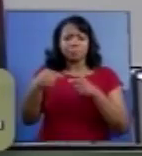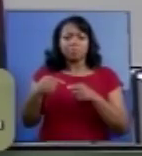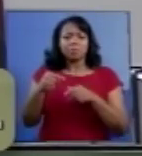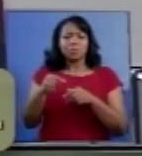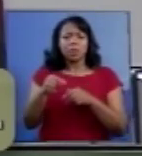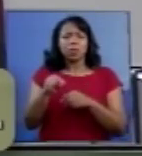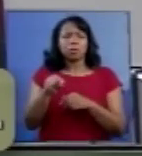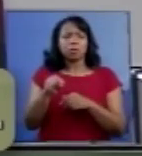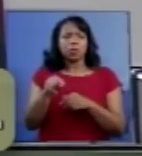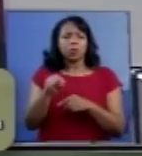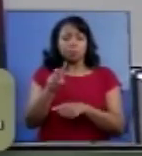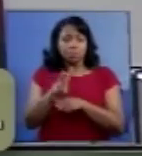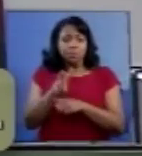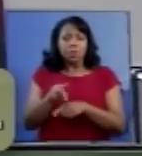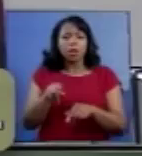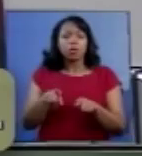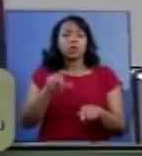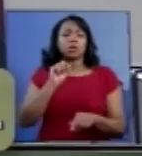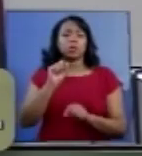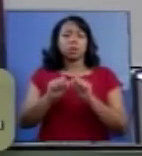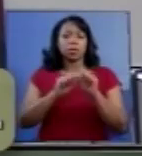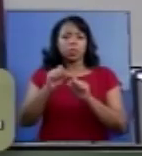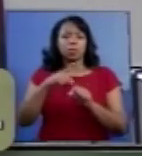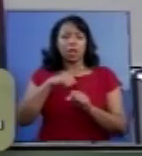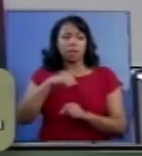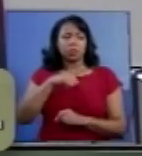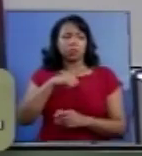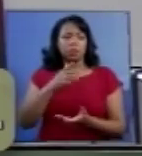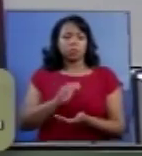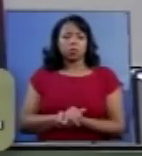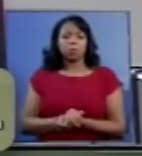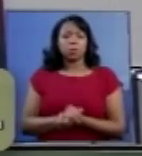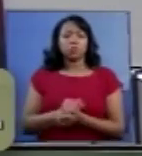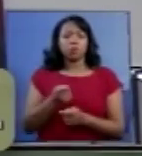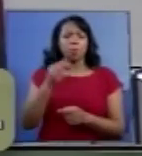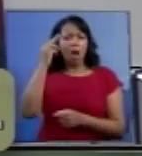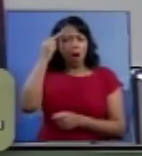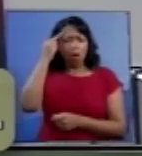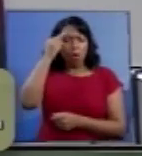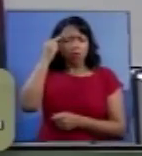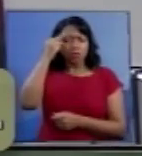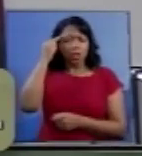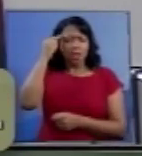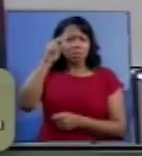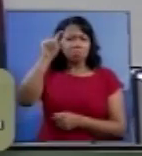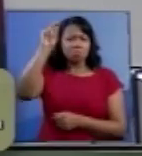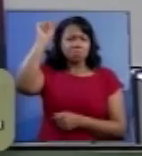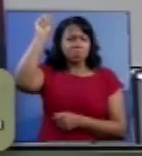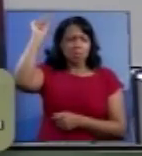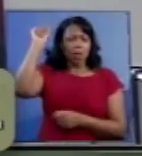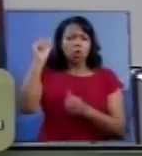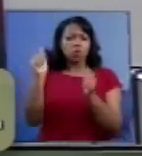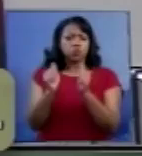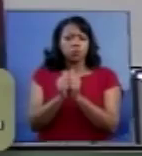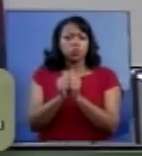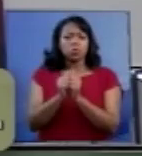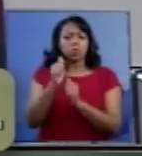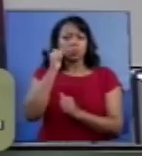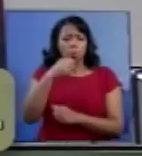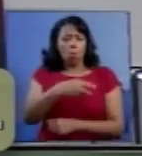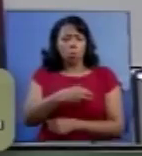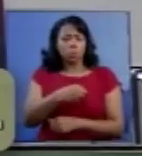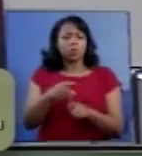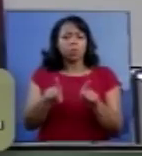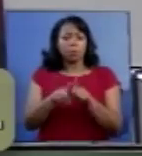que, em constatando a existência de uma consciência primitiva, também nos mamíferos, o